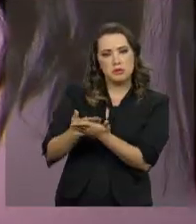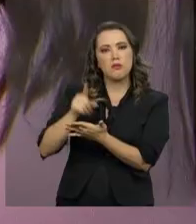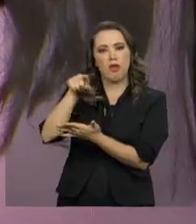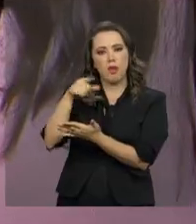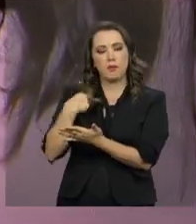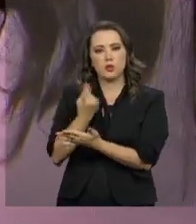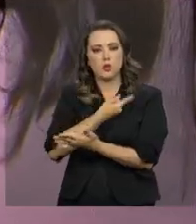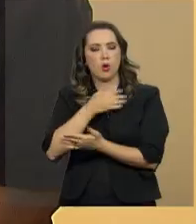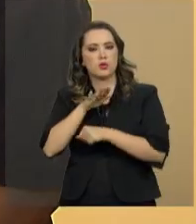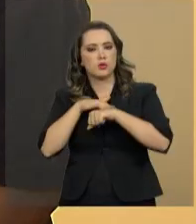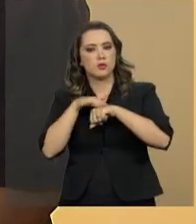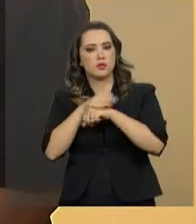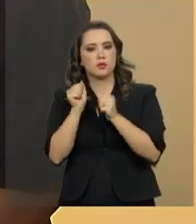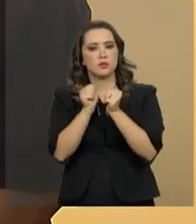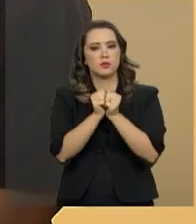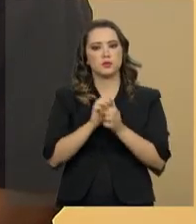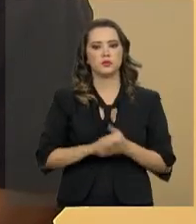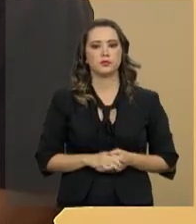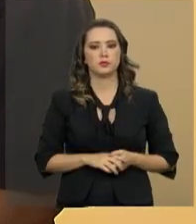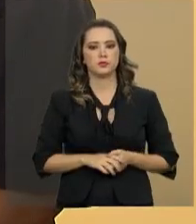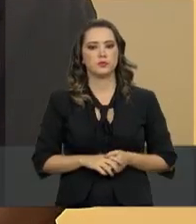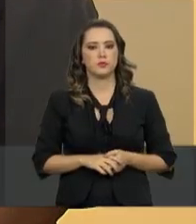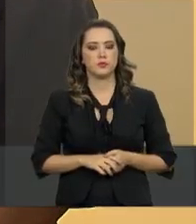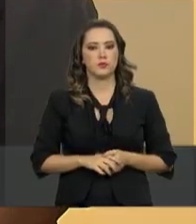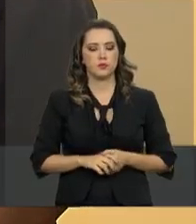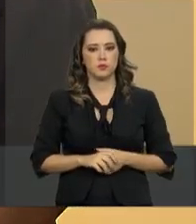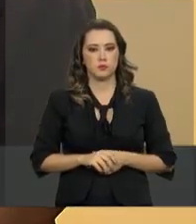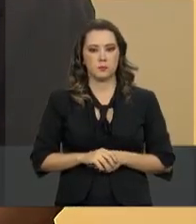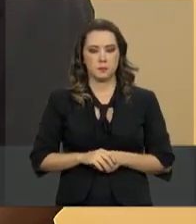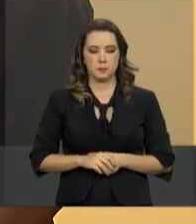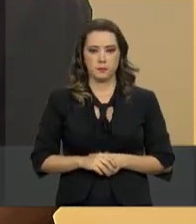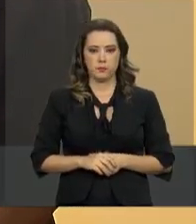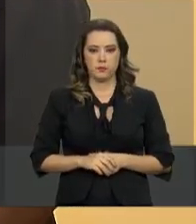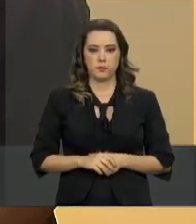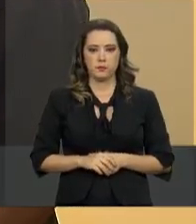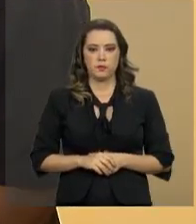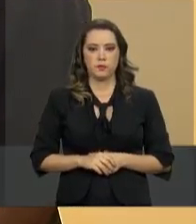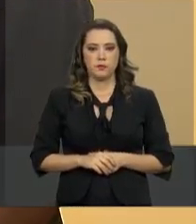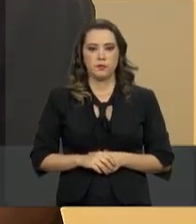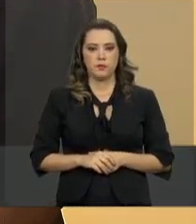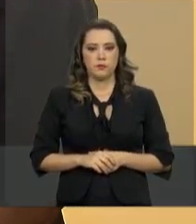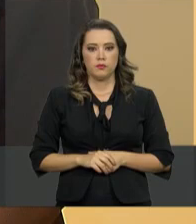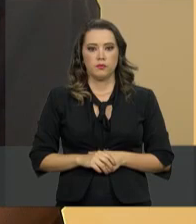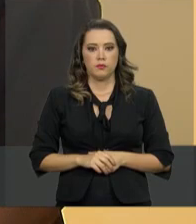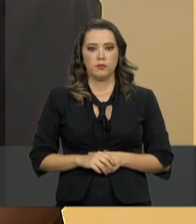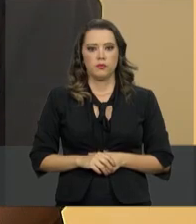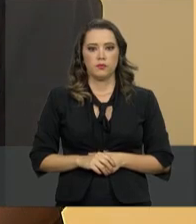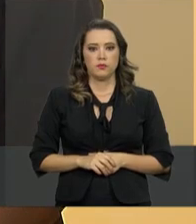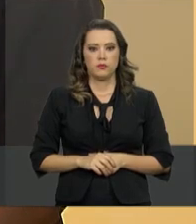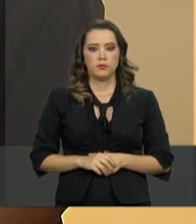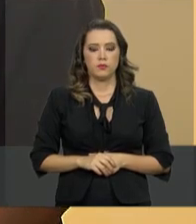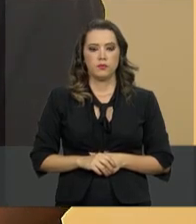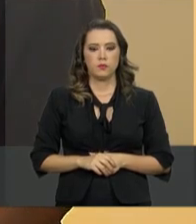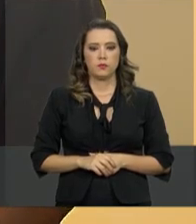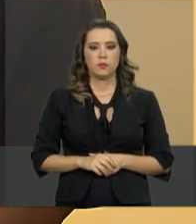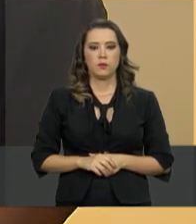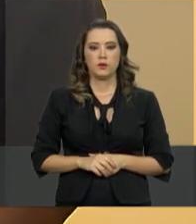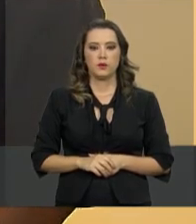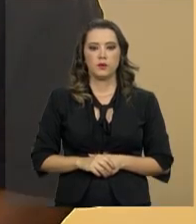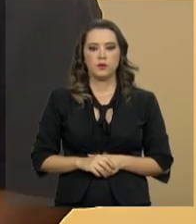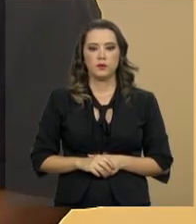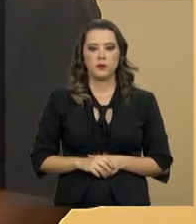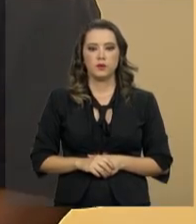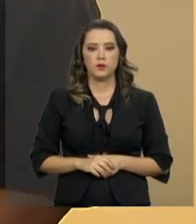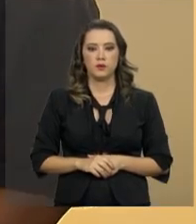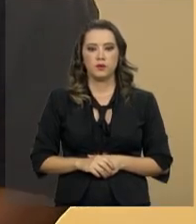nós conversamos com ele. Alguns lugares não tem elevador, só tem escada. E as pessoas também